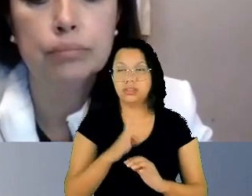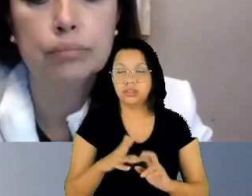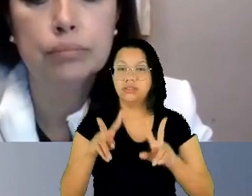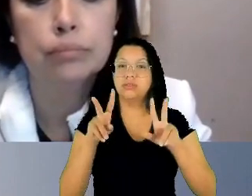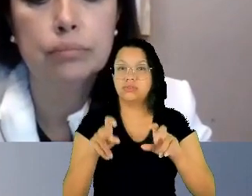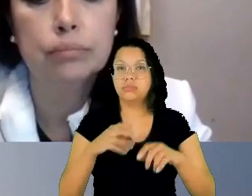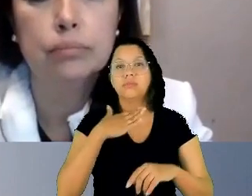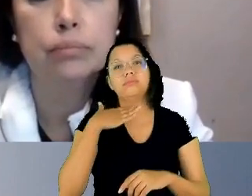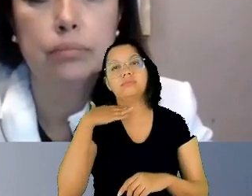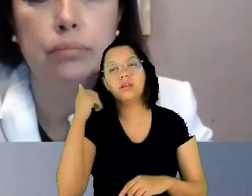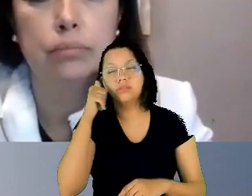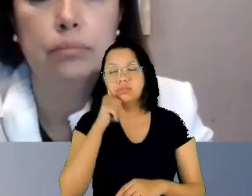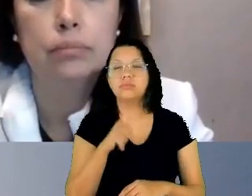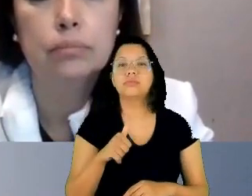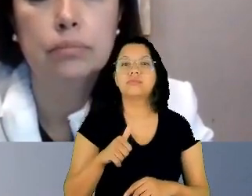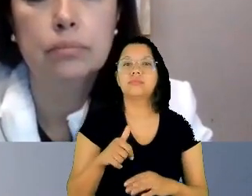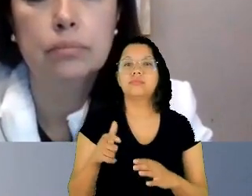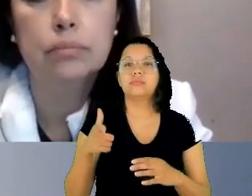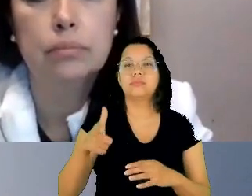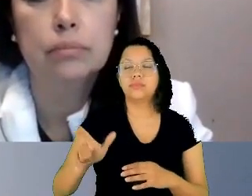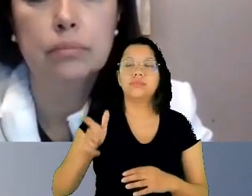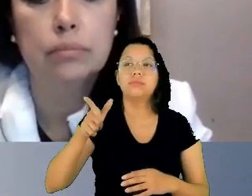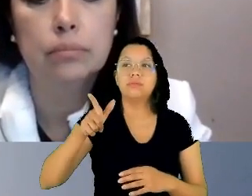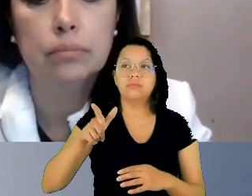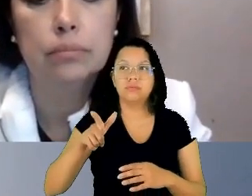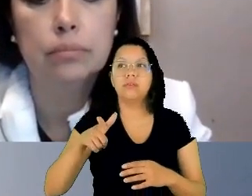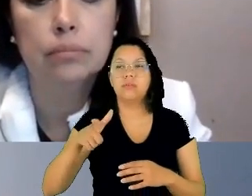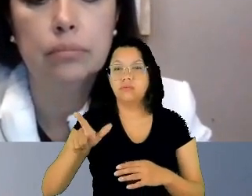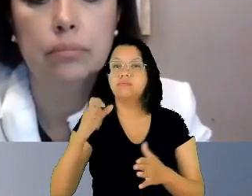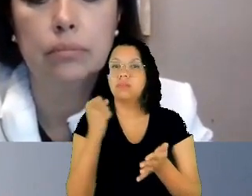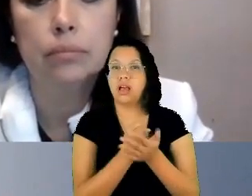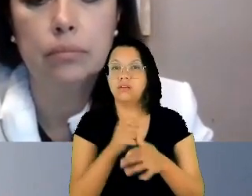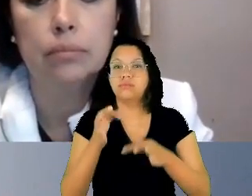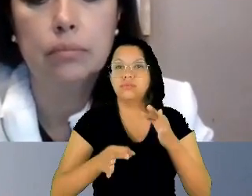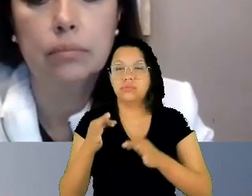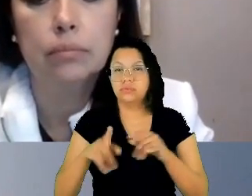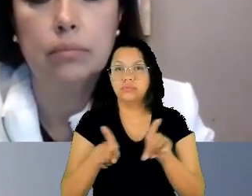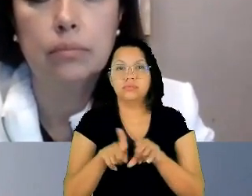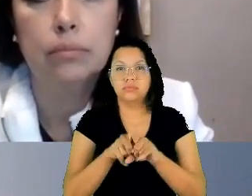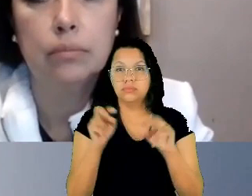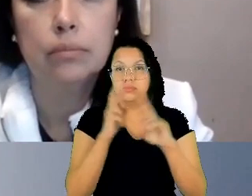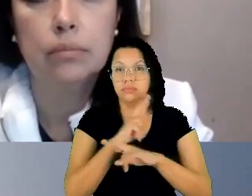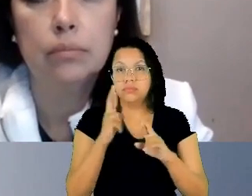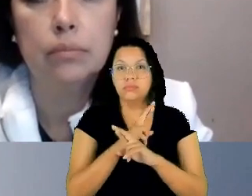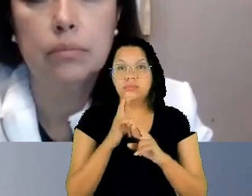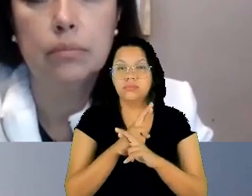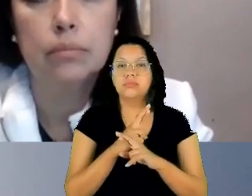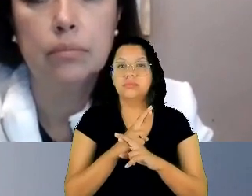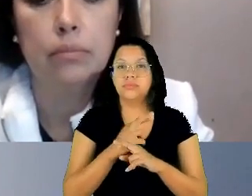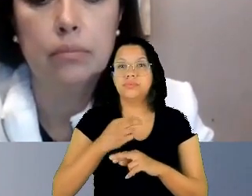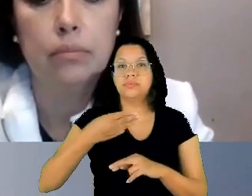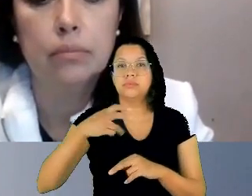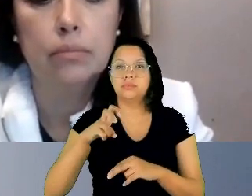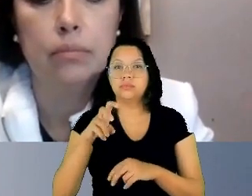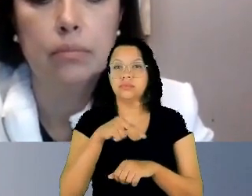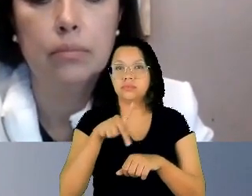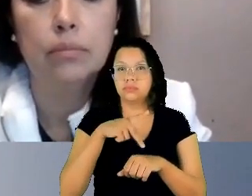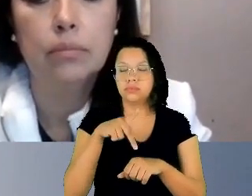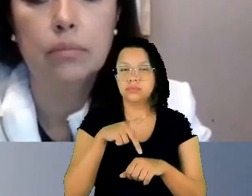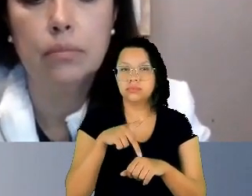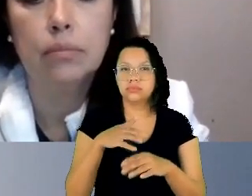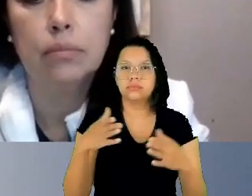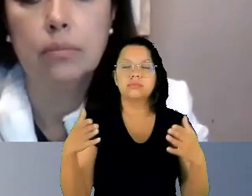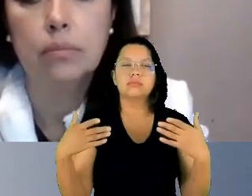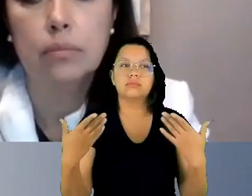marcos jurídicos no âmbito da região, dos 35 países. E aí a corte defende o que? O direito que todas